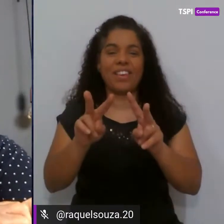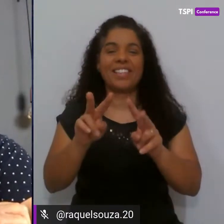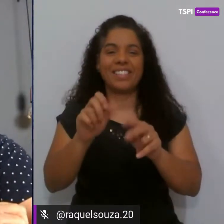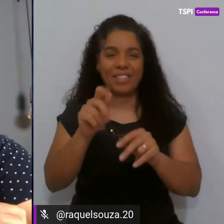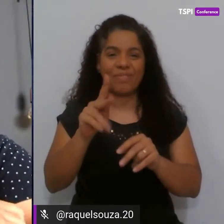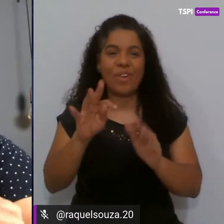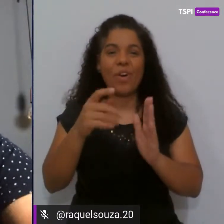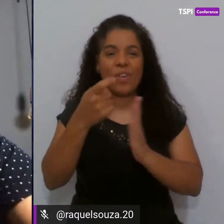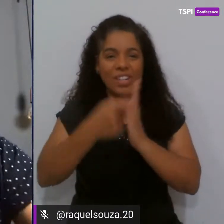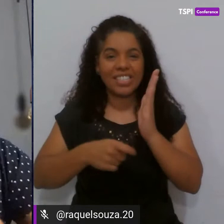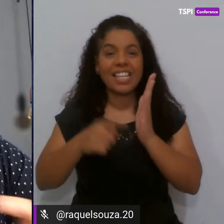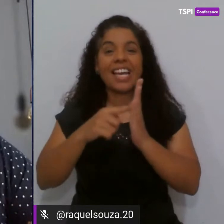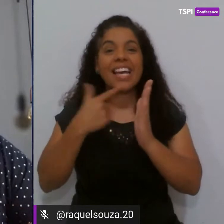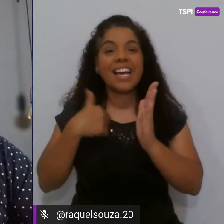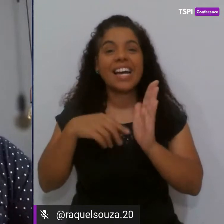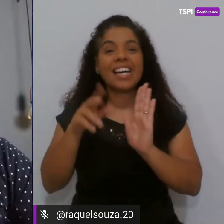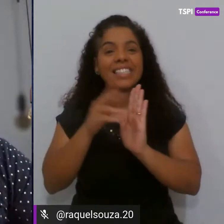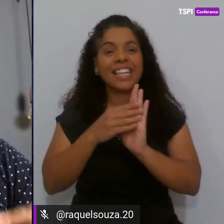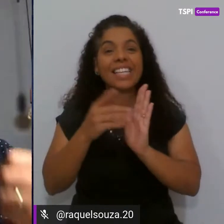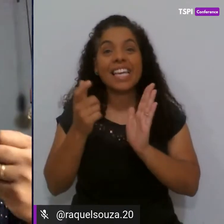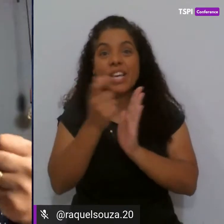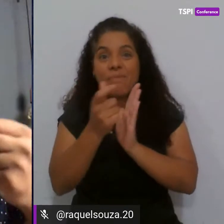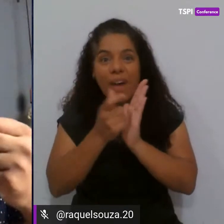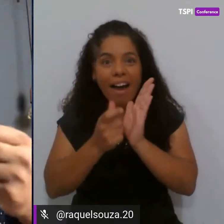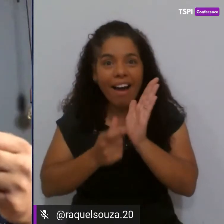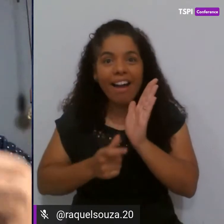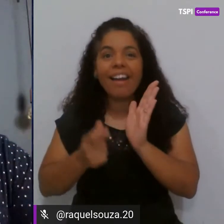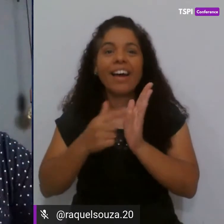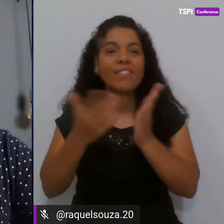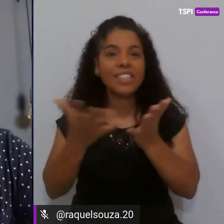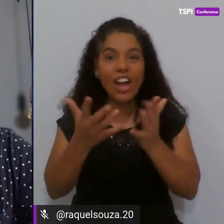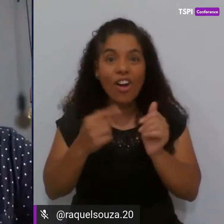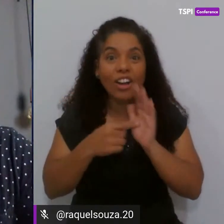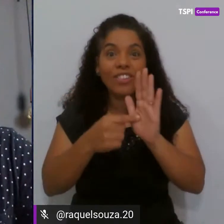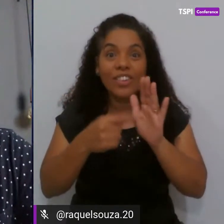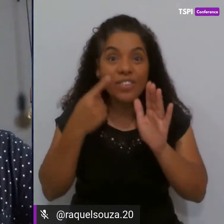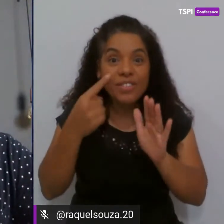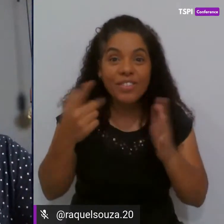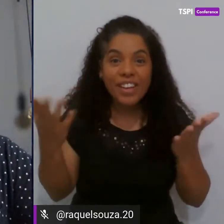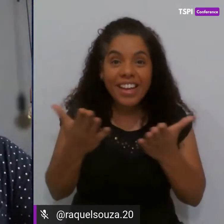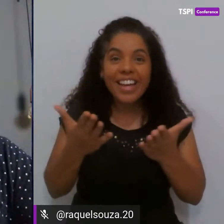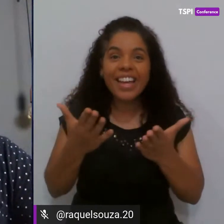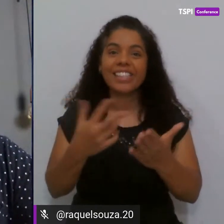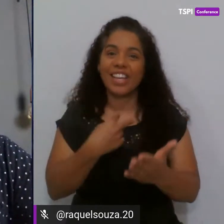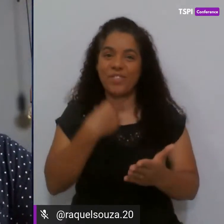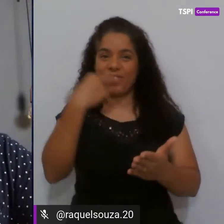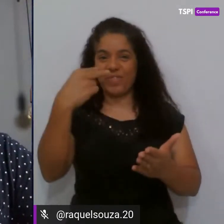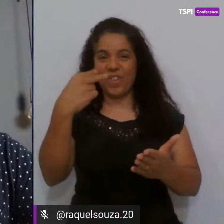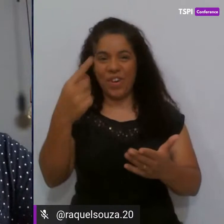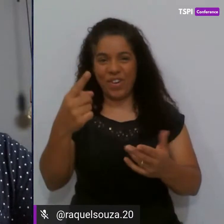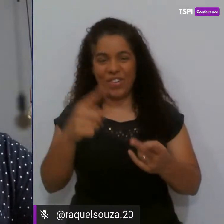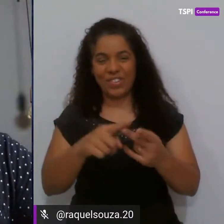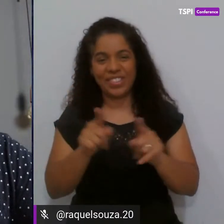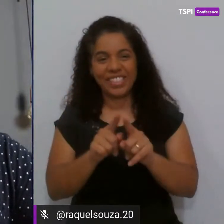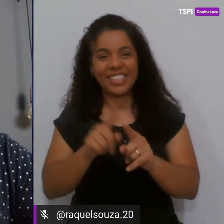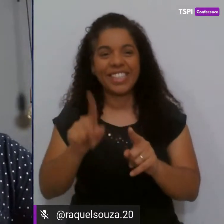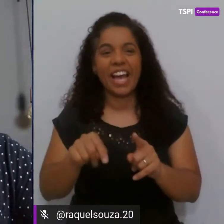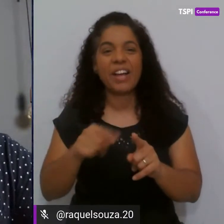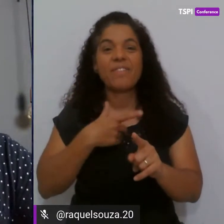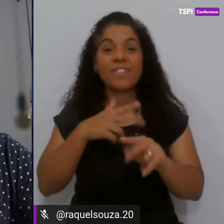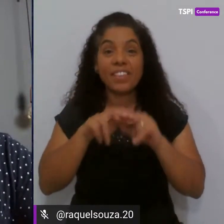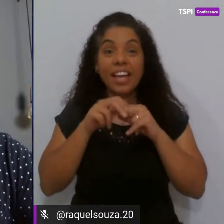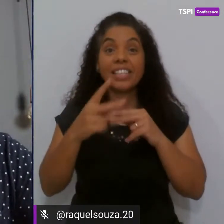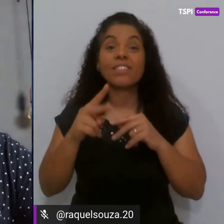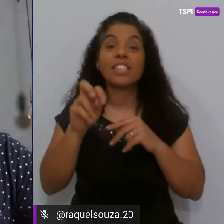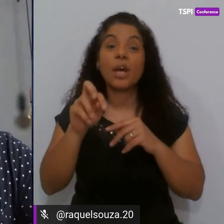antes eram palavras ali, letras, saindo e tornando aqui agora a voz aqui na, através